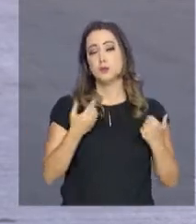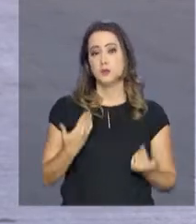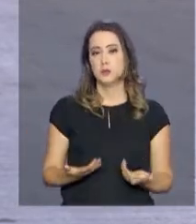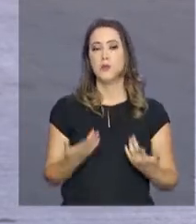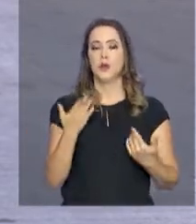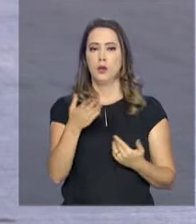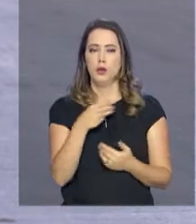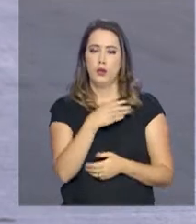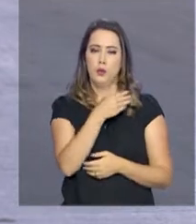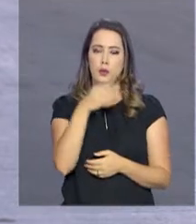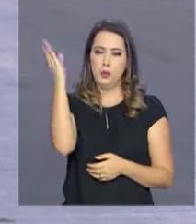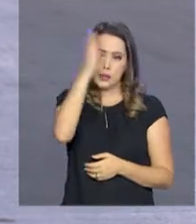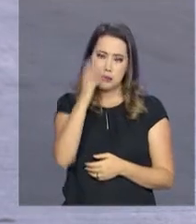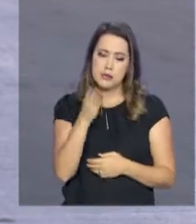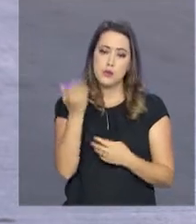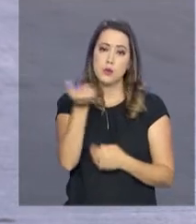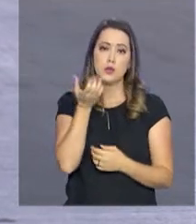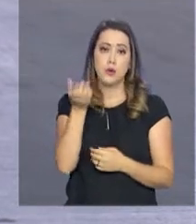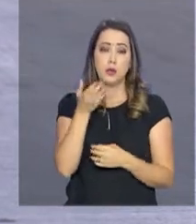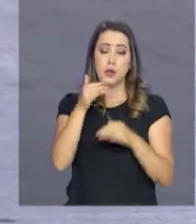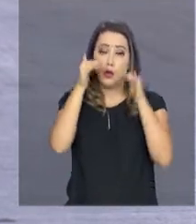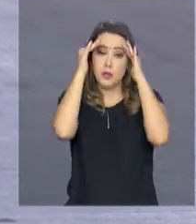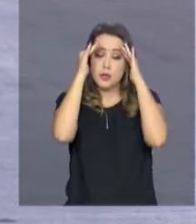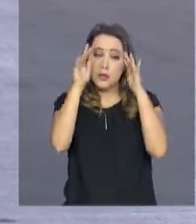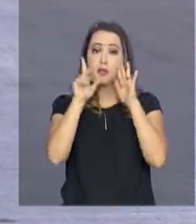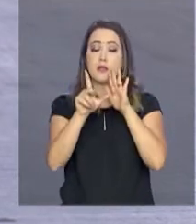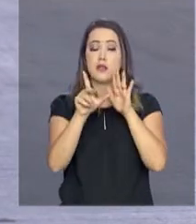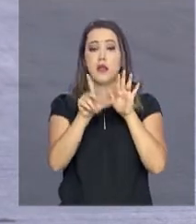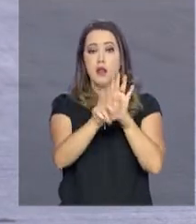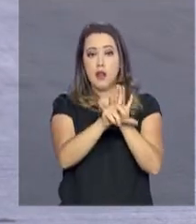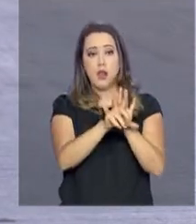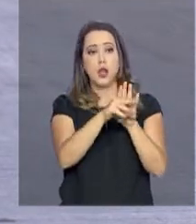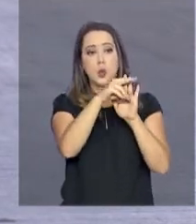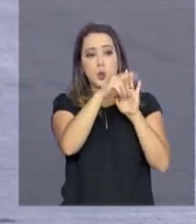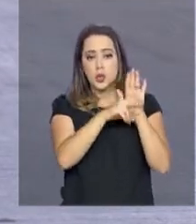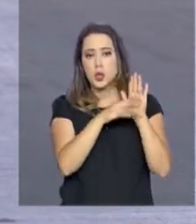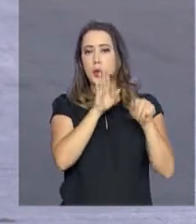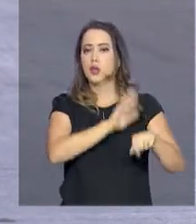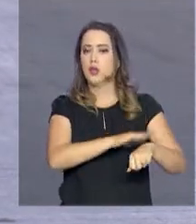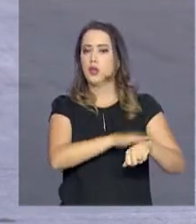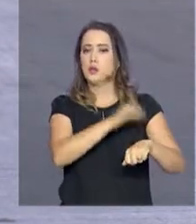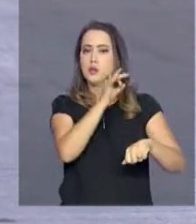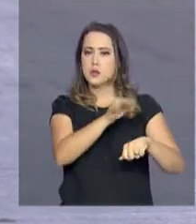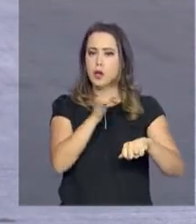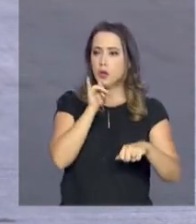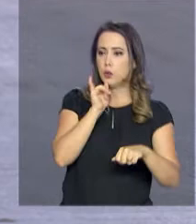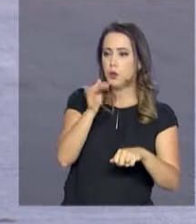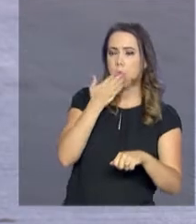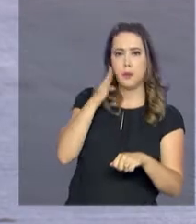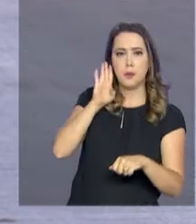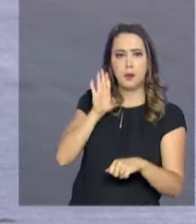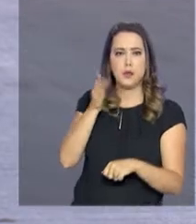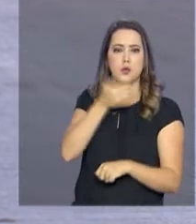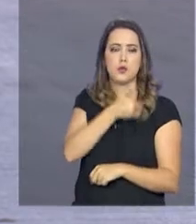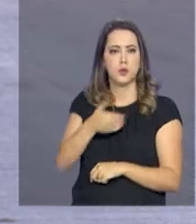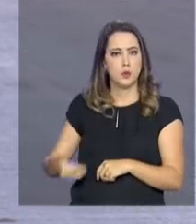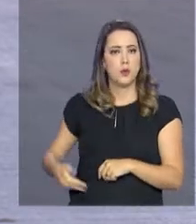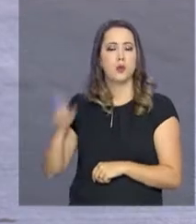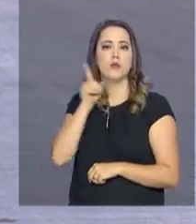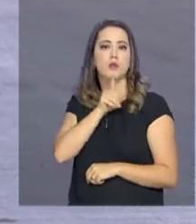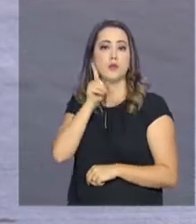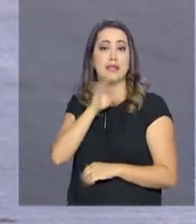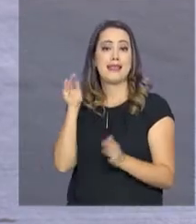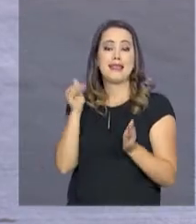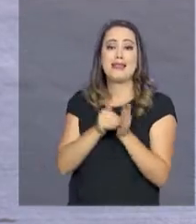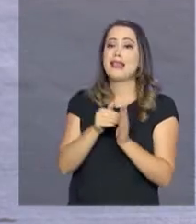justiça norte-americana de que crianças menores de 5 anos sejam entregues aos familiares até a próxima terça e todas as outras